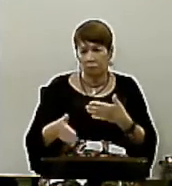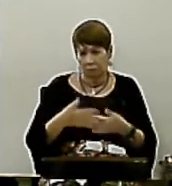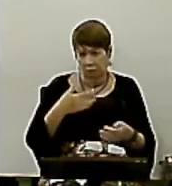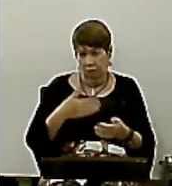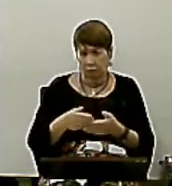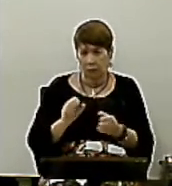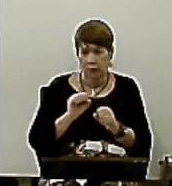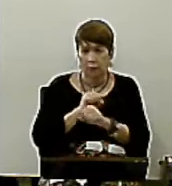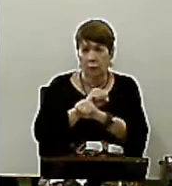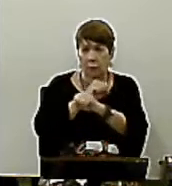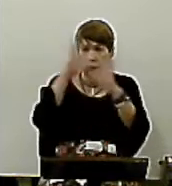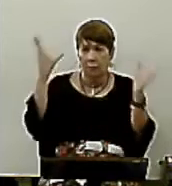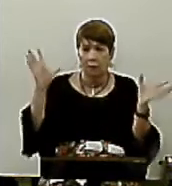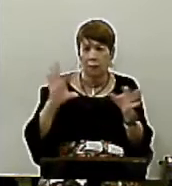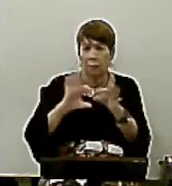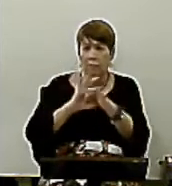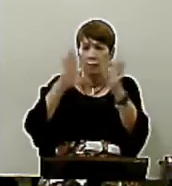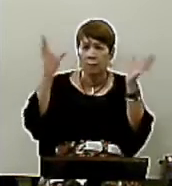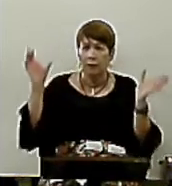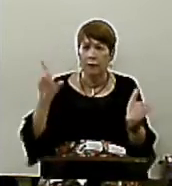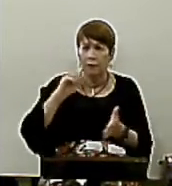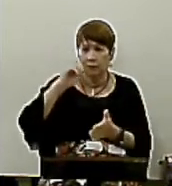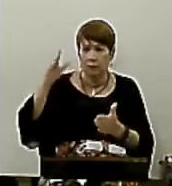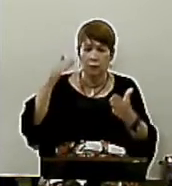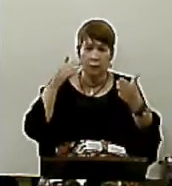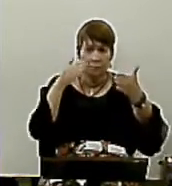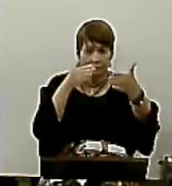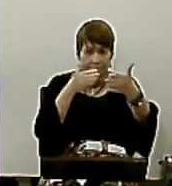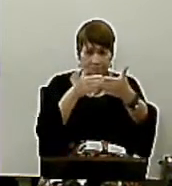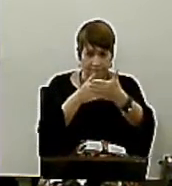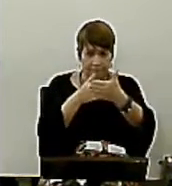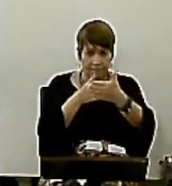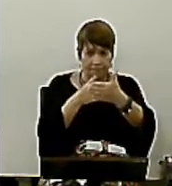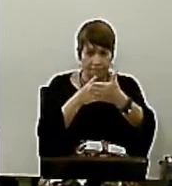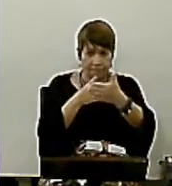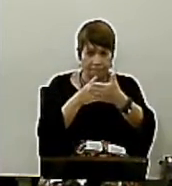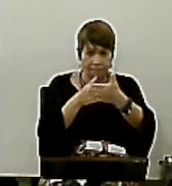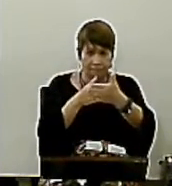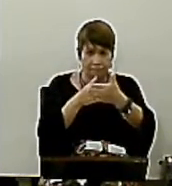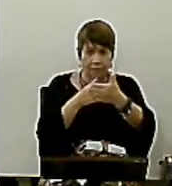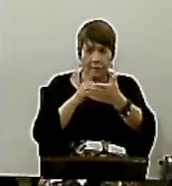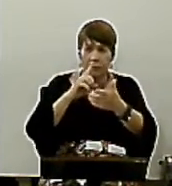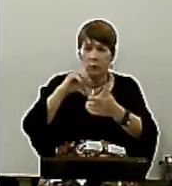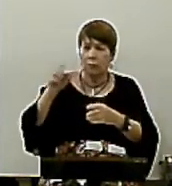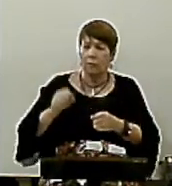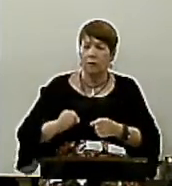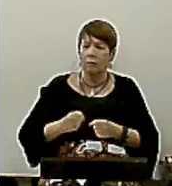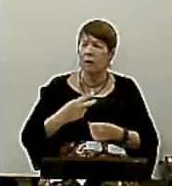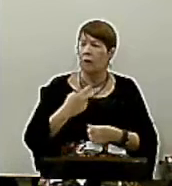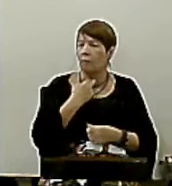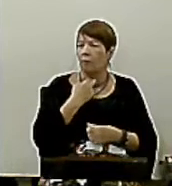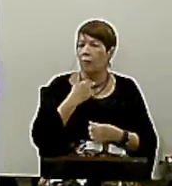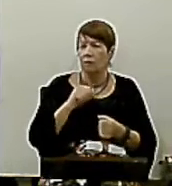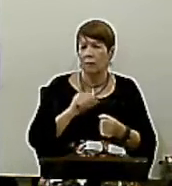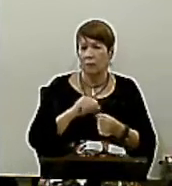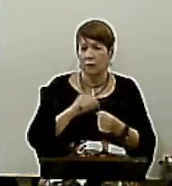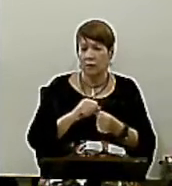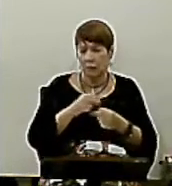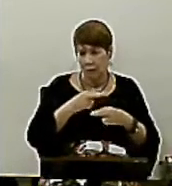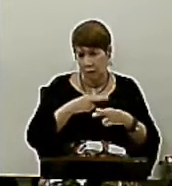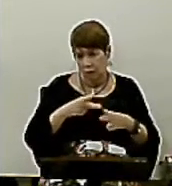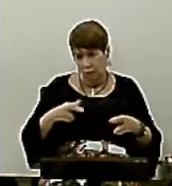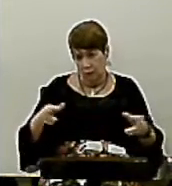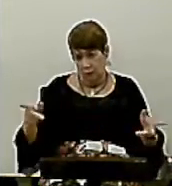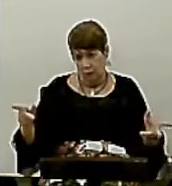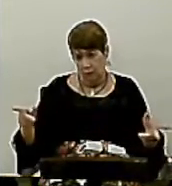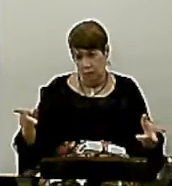claro Que a liberdade De Deus É limitada A esfera Do seu ser Deus não pode Fazer nada Contrário Ao